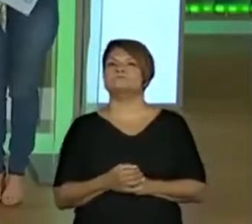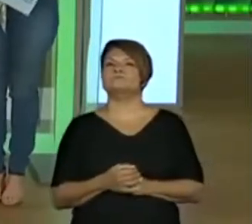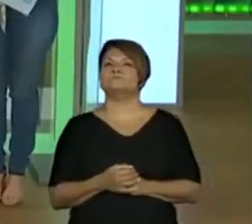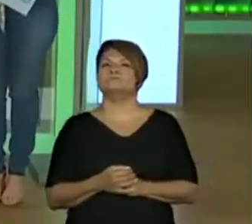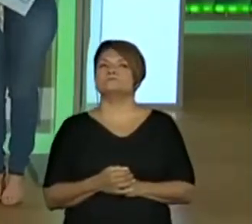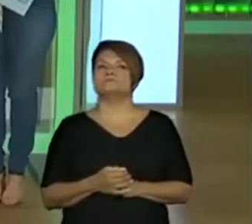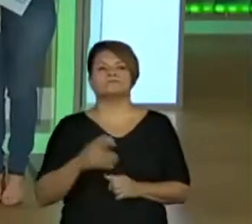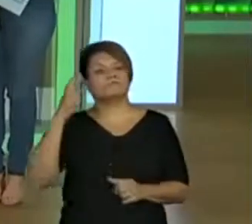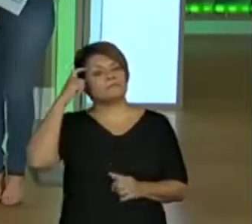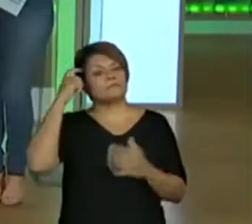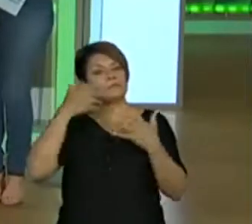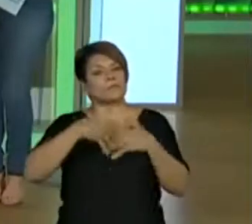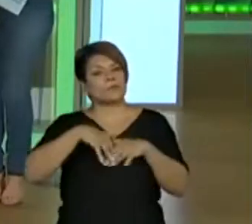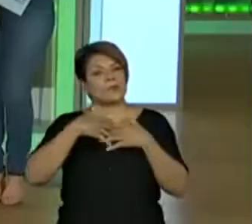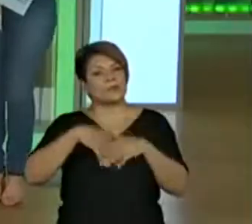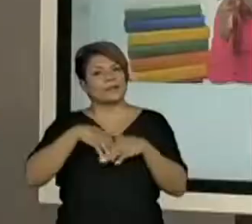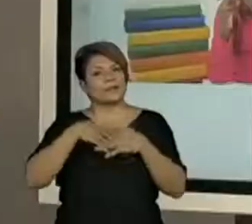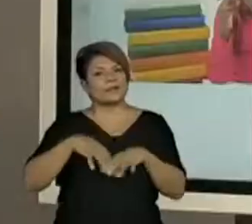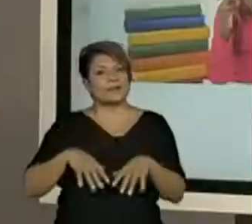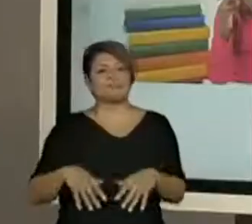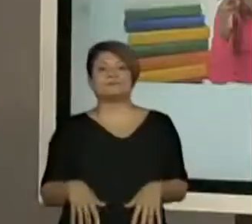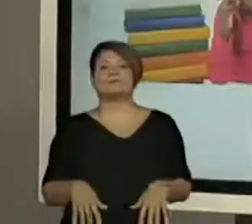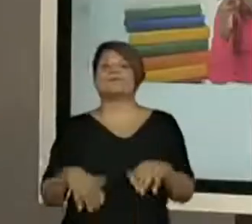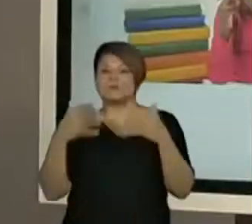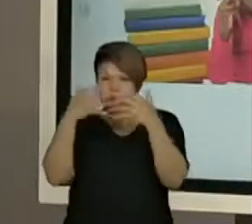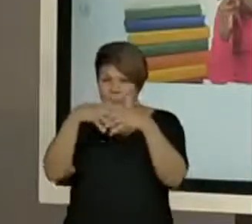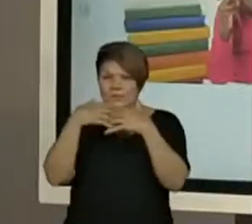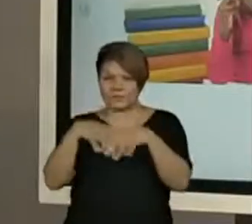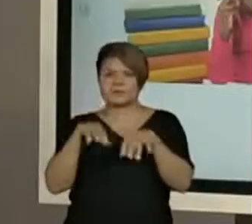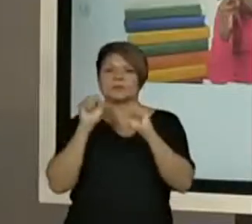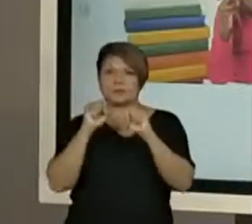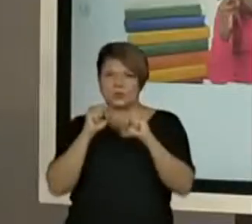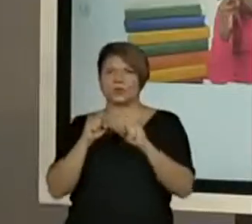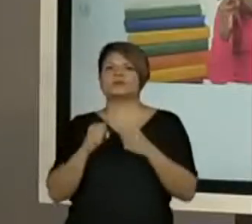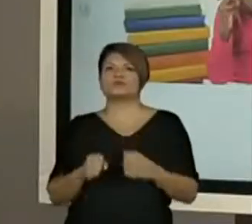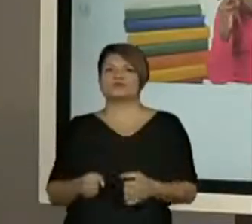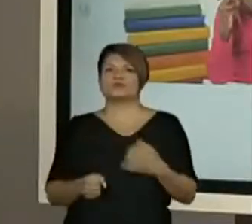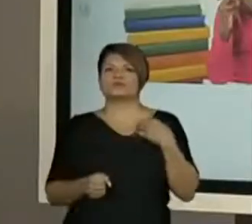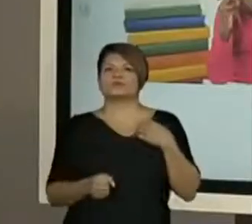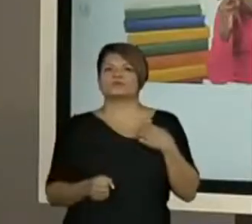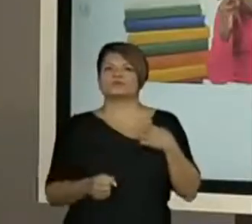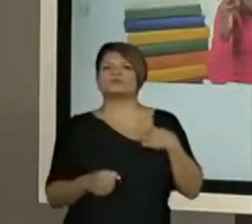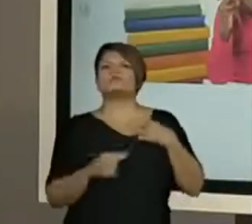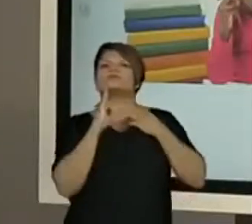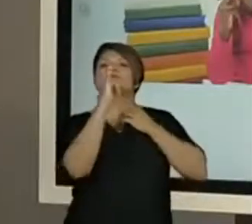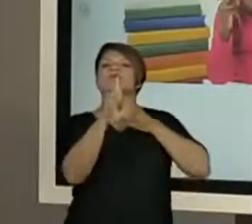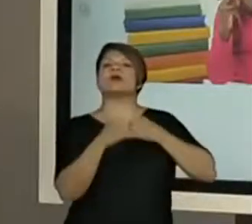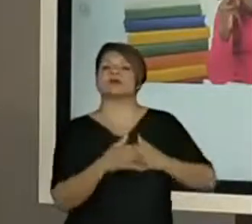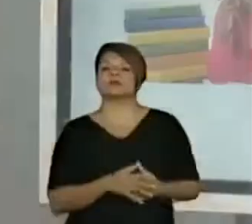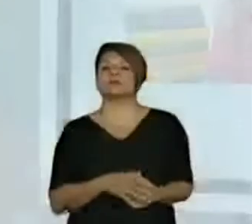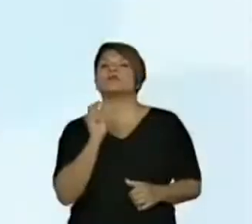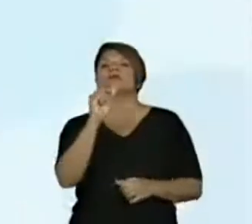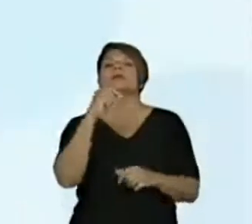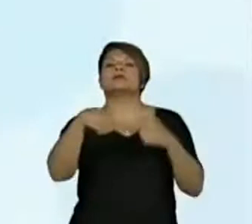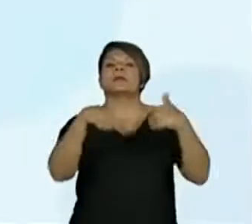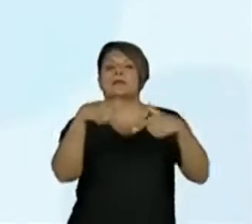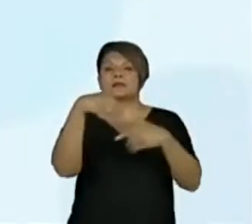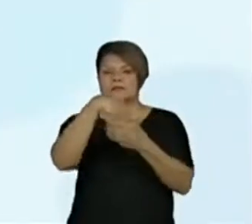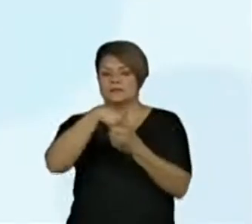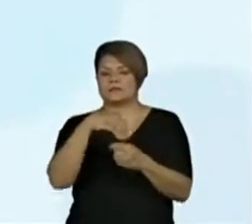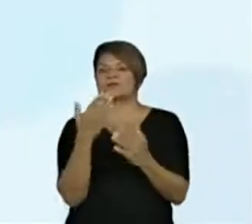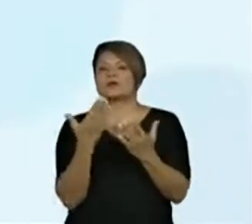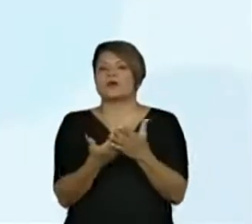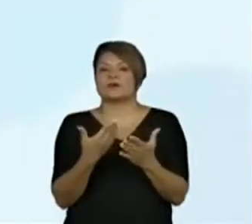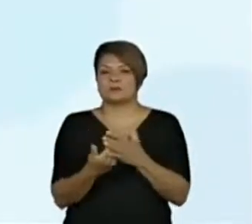Vamos pensar um pouquinho. Pensa aí. Pode falar. Fala alto aí para a televisão. Quem trabalha na escola? Lembra o